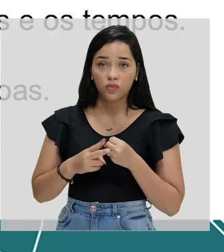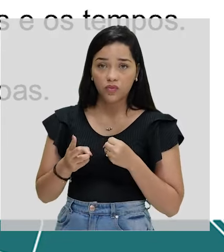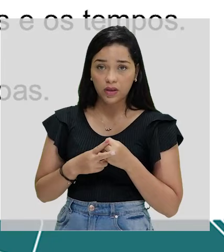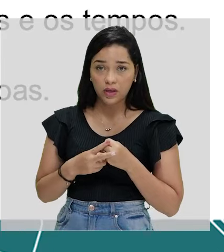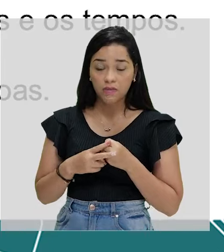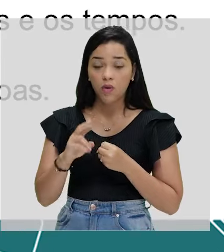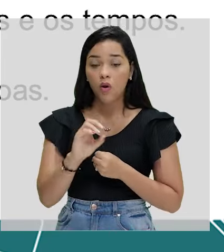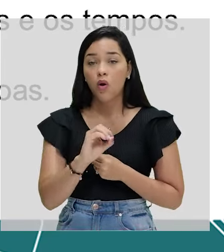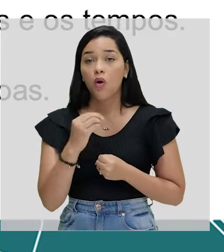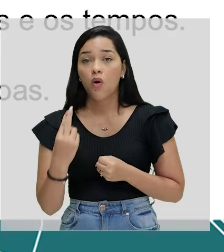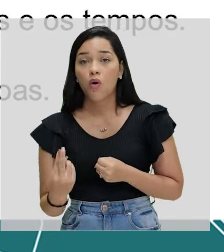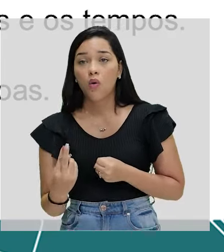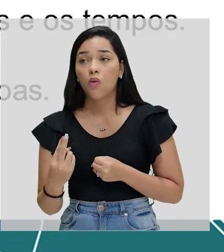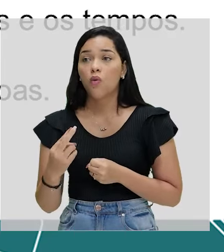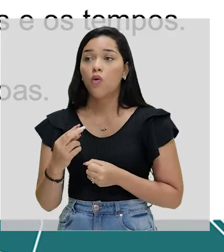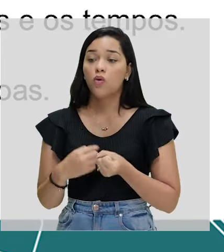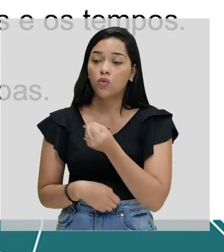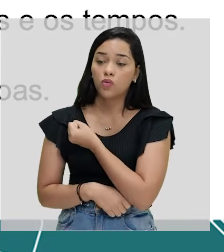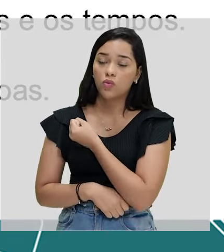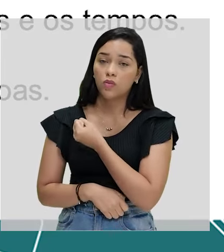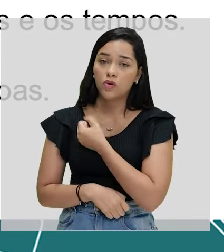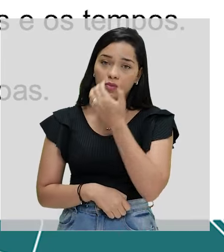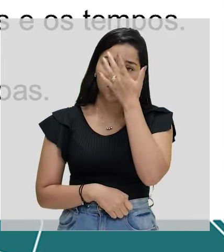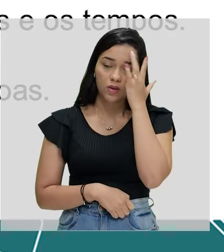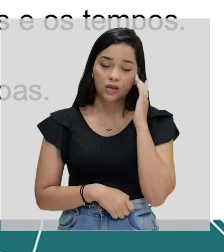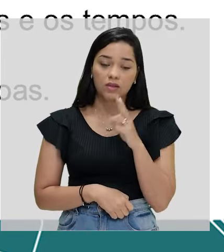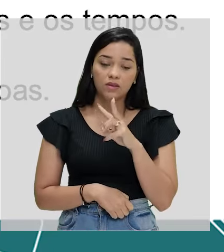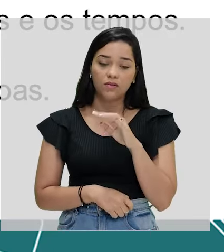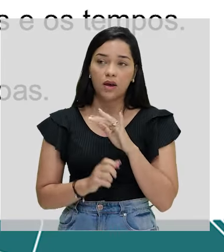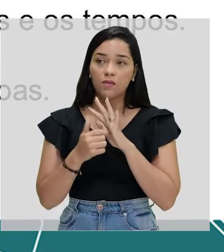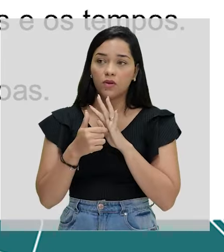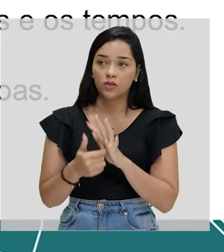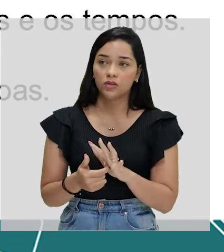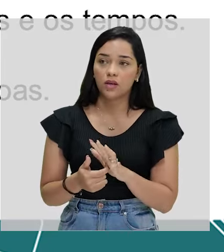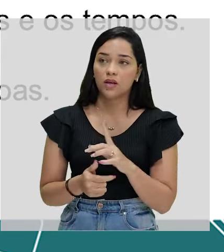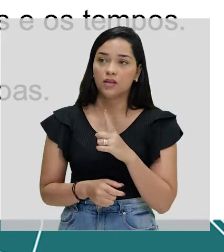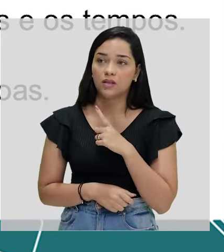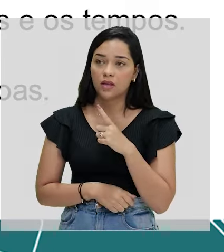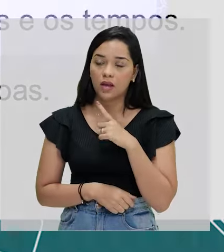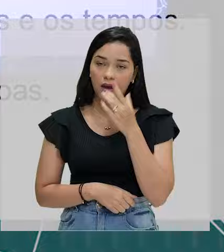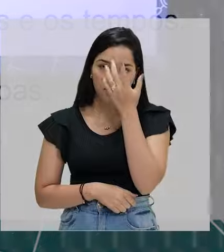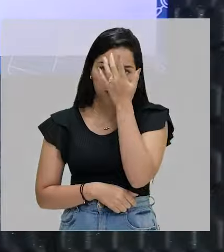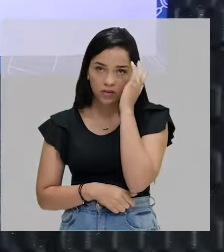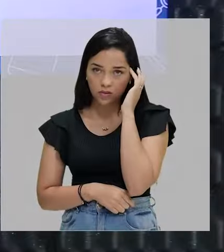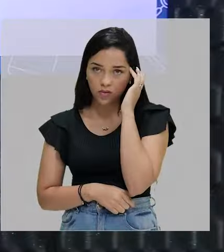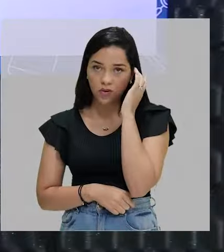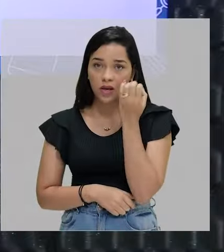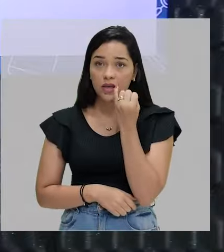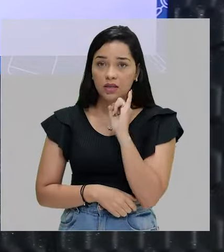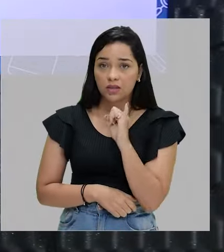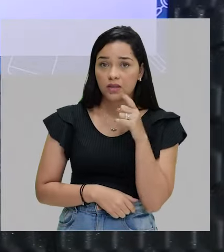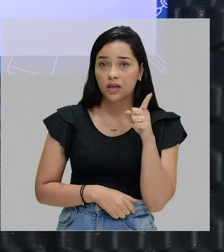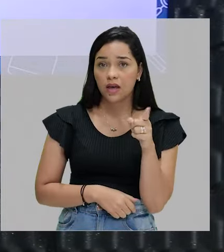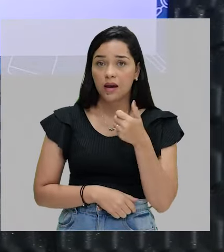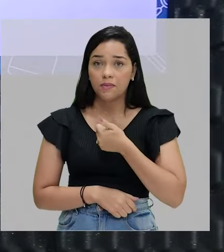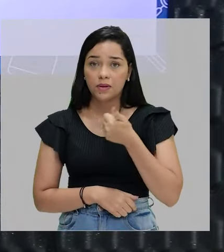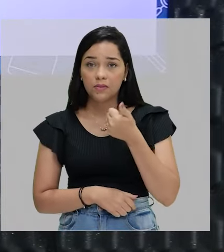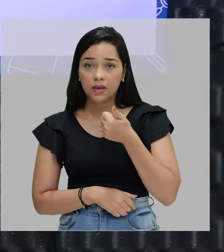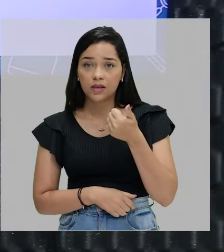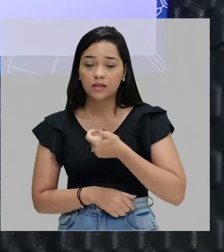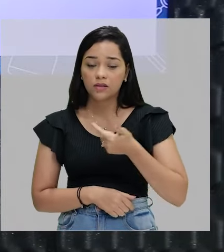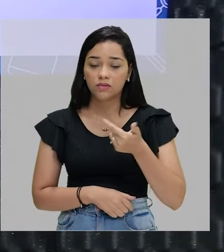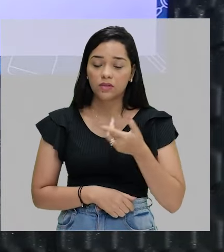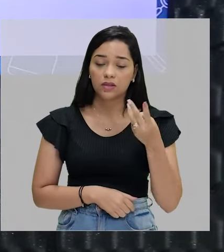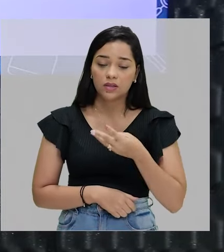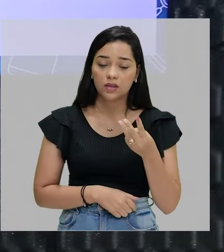ou número pessoais, que vão indicar a pessoa. Se é primeira, segunda